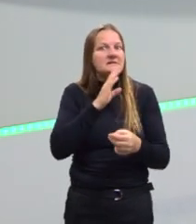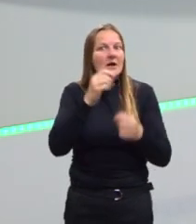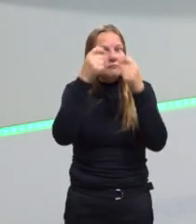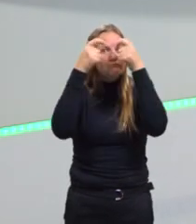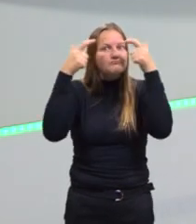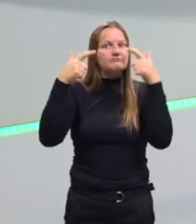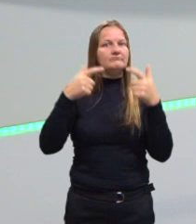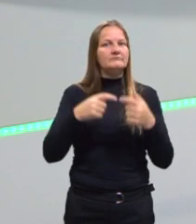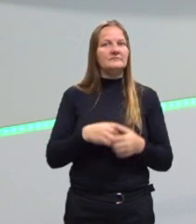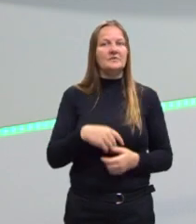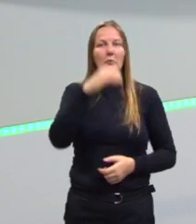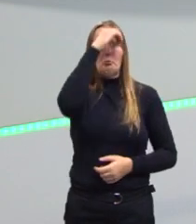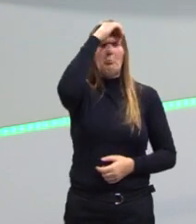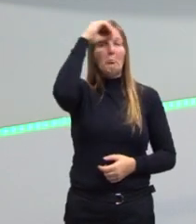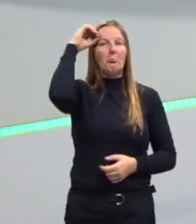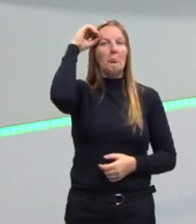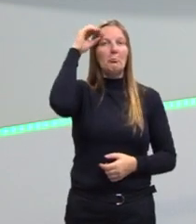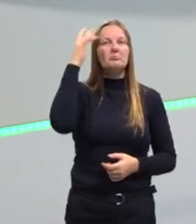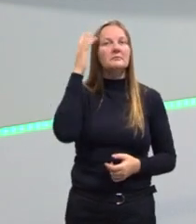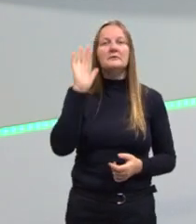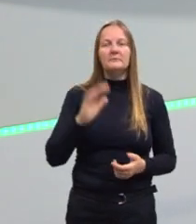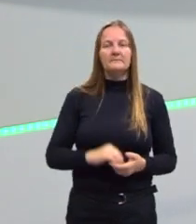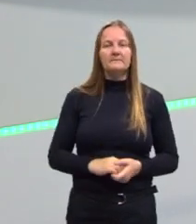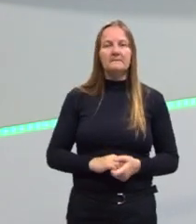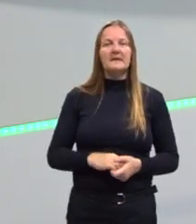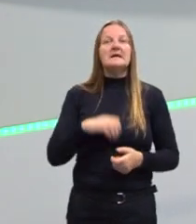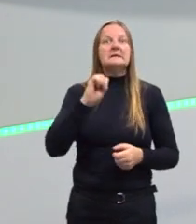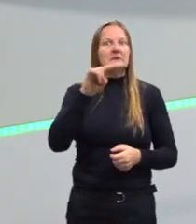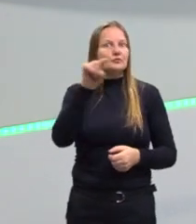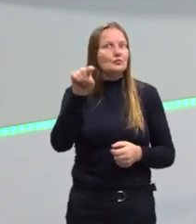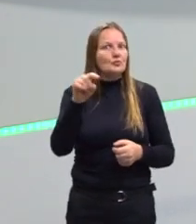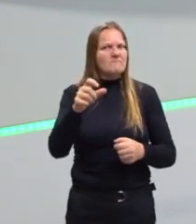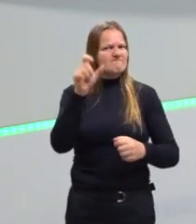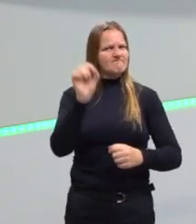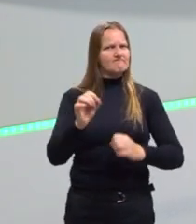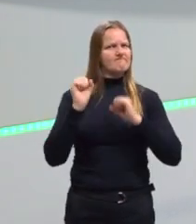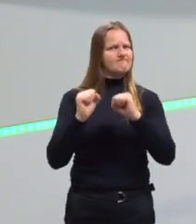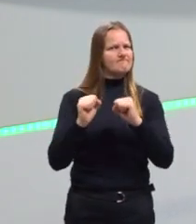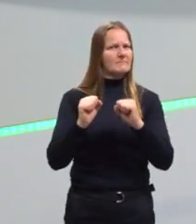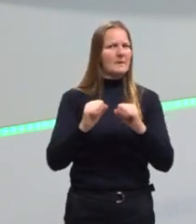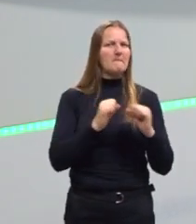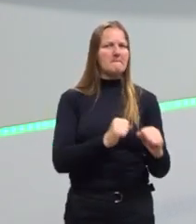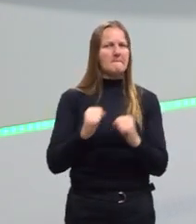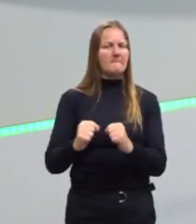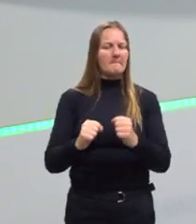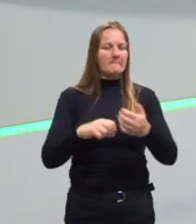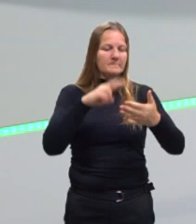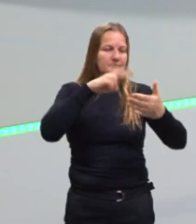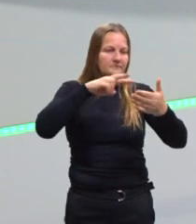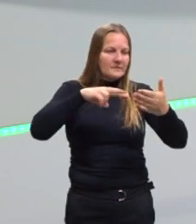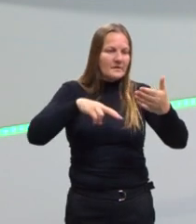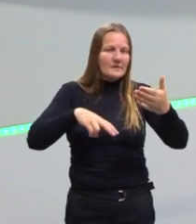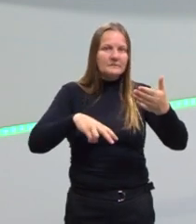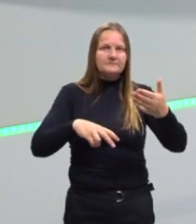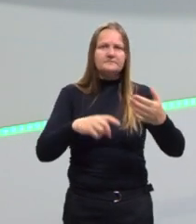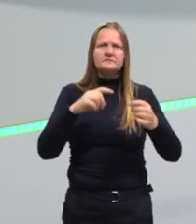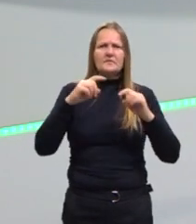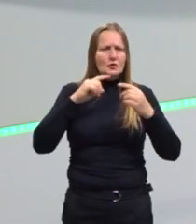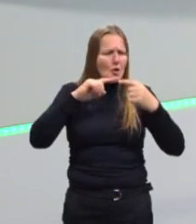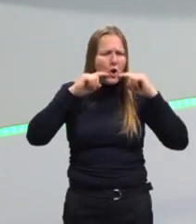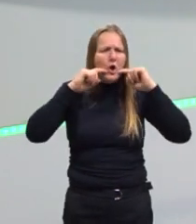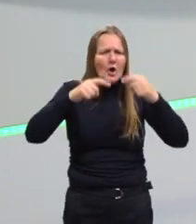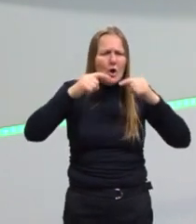leitor ingênuo. E se tu é o leitor crítico e reflexivo, tu é extremamente o oposto do analfabeto funcional e do leitor